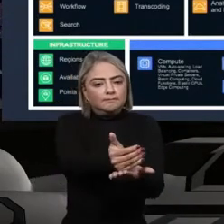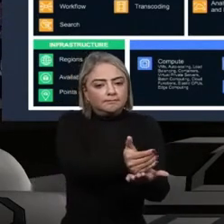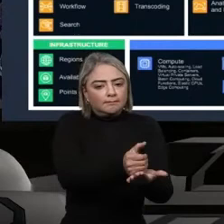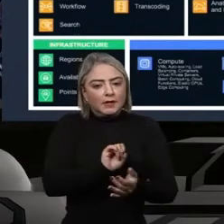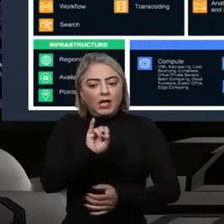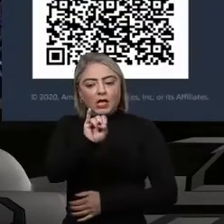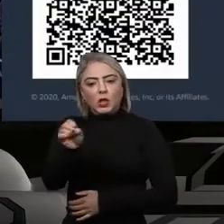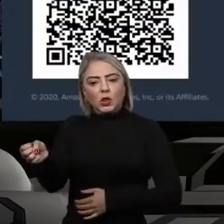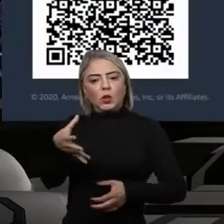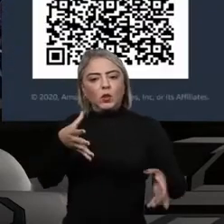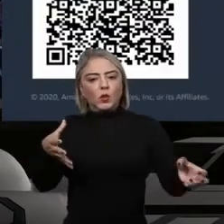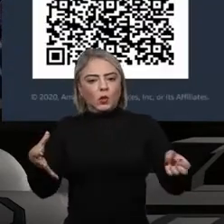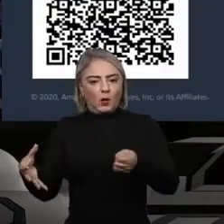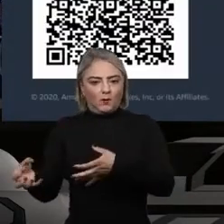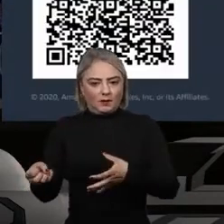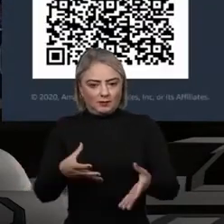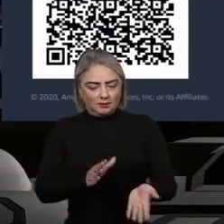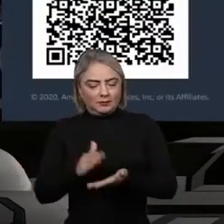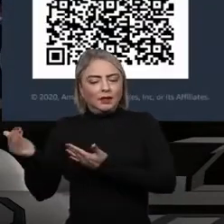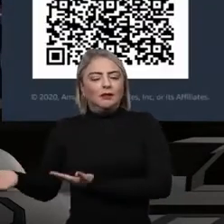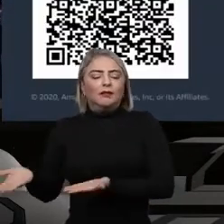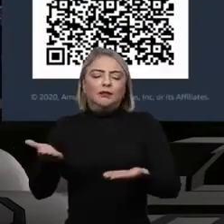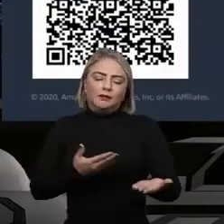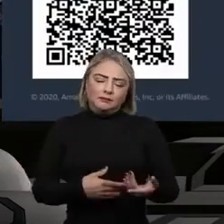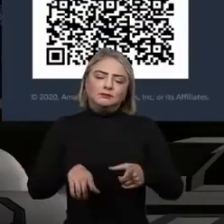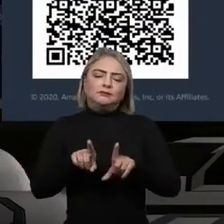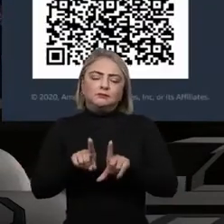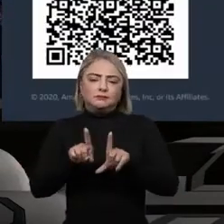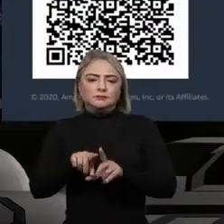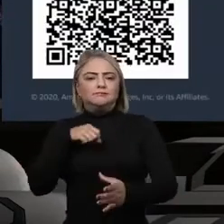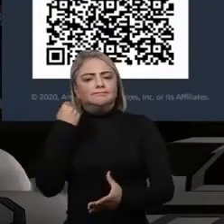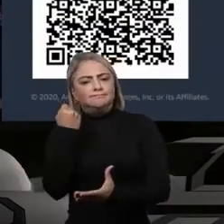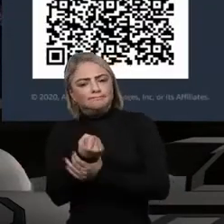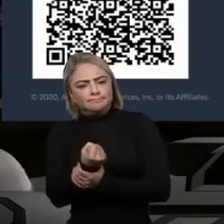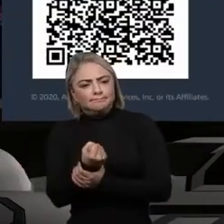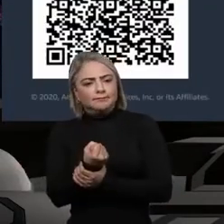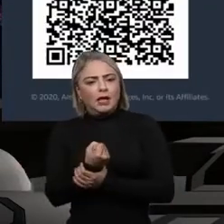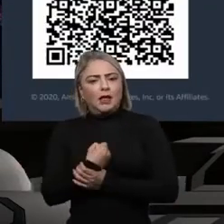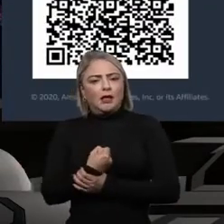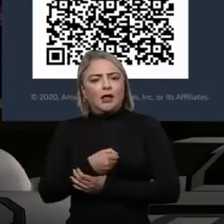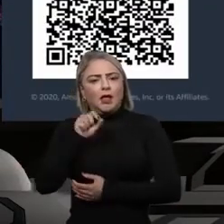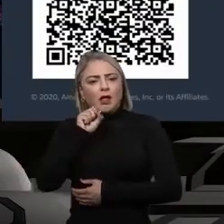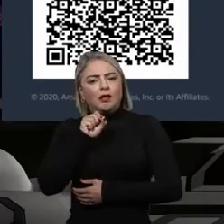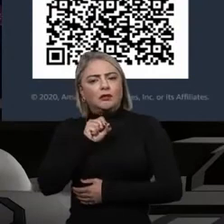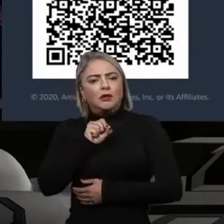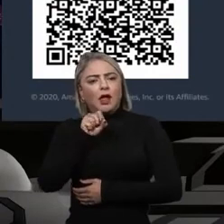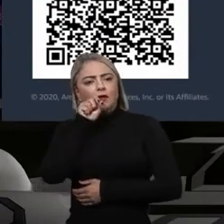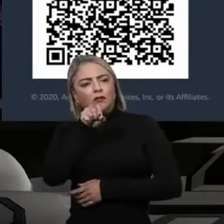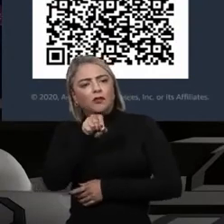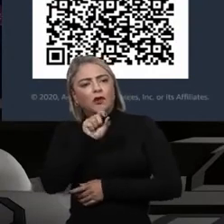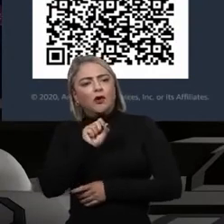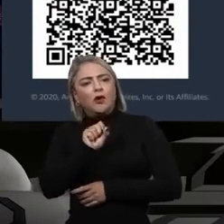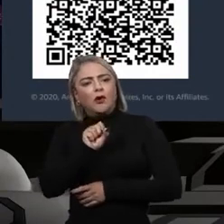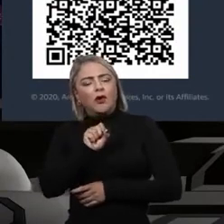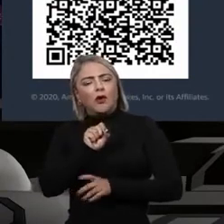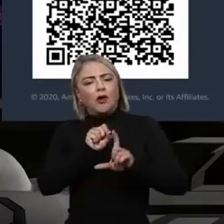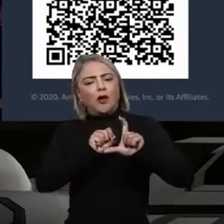inovação. E trazendo também o aspecto de segurança. Eu trago um infográfico para vocês poderem